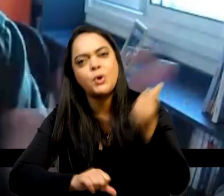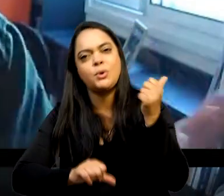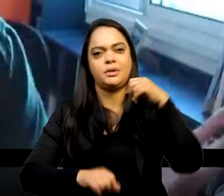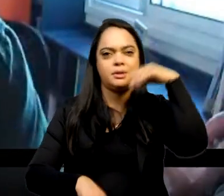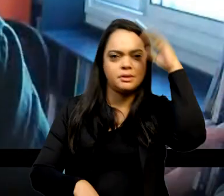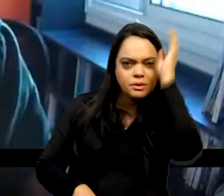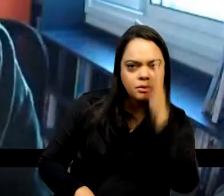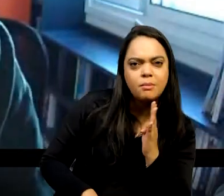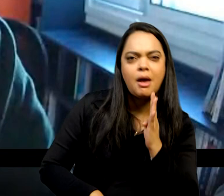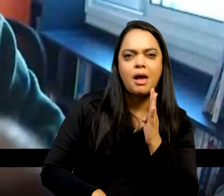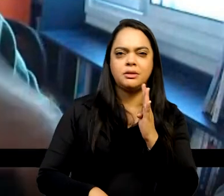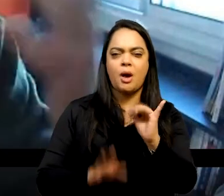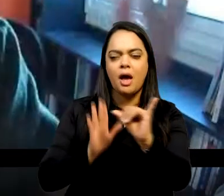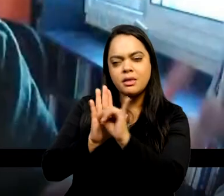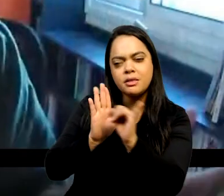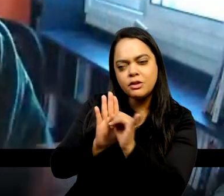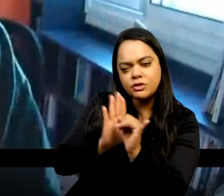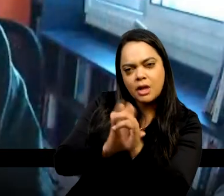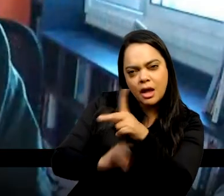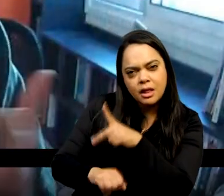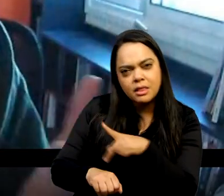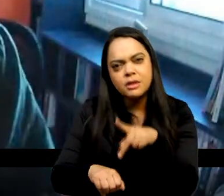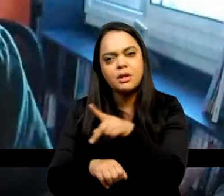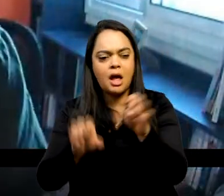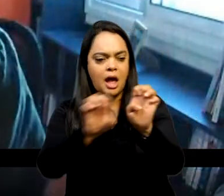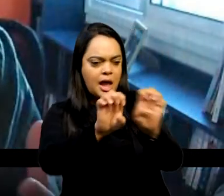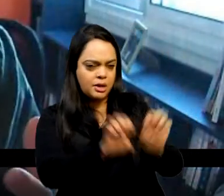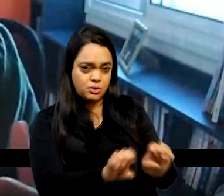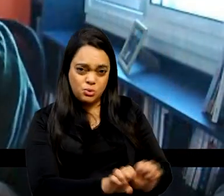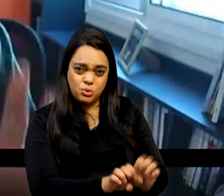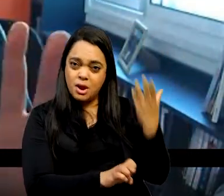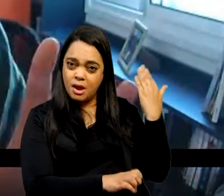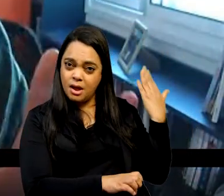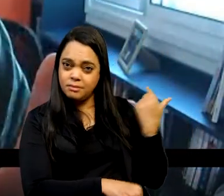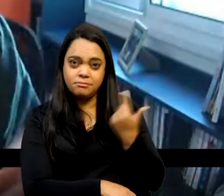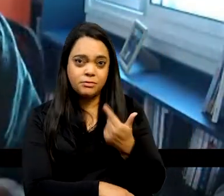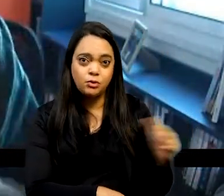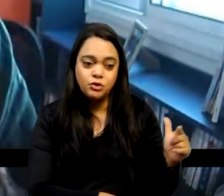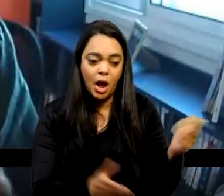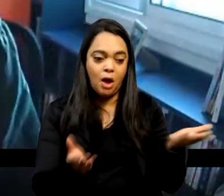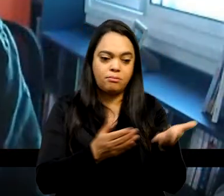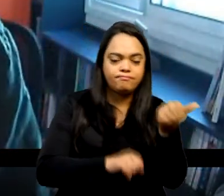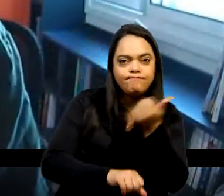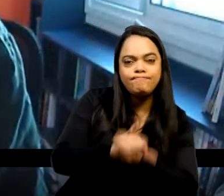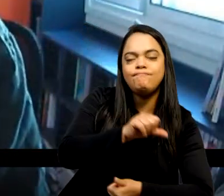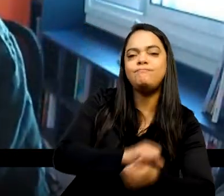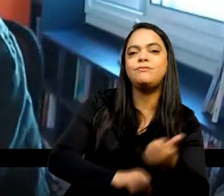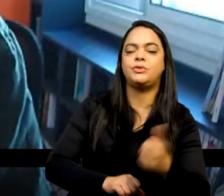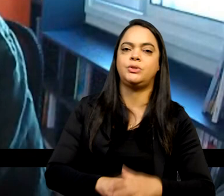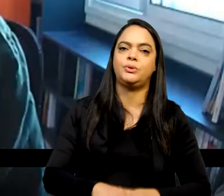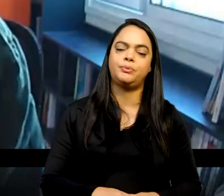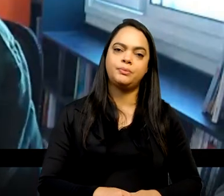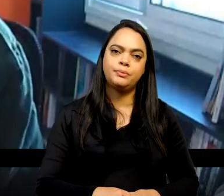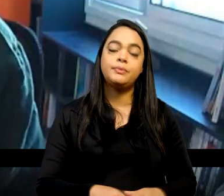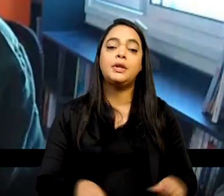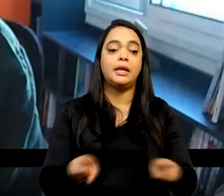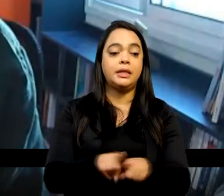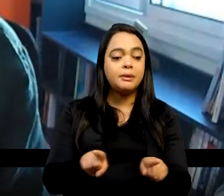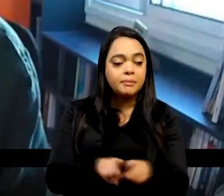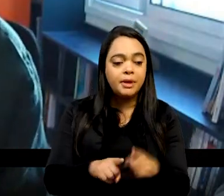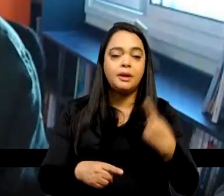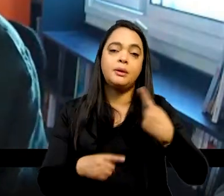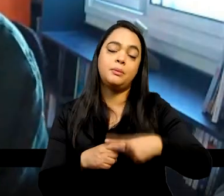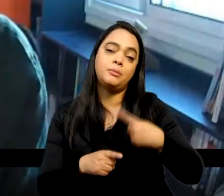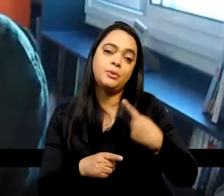nação, de uma identidade nacional, de estruturas estatais que não existiam antes, pronto. Mas também foi revolucionário porque